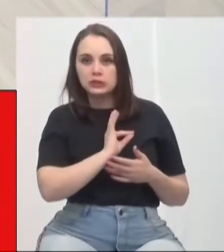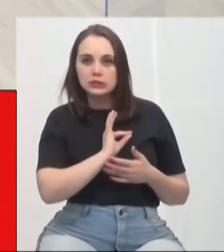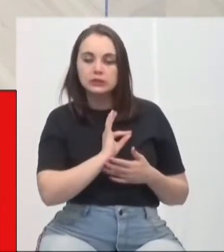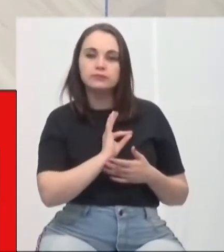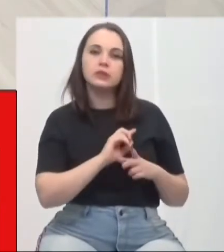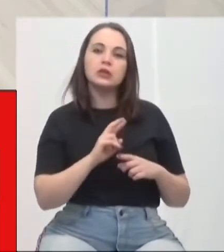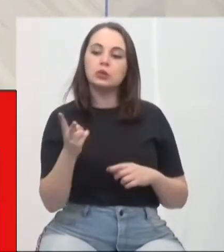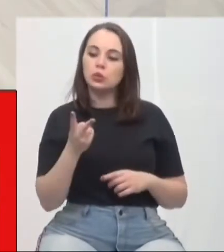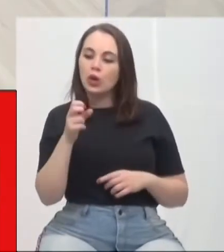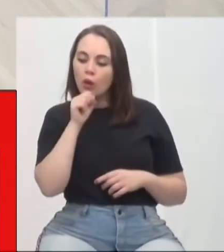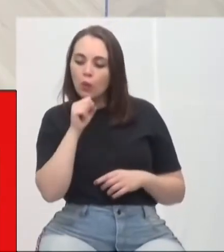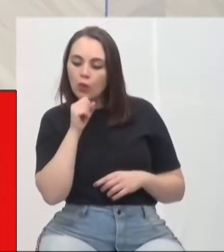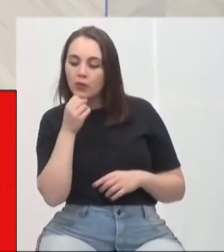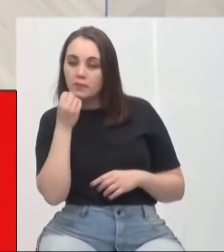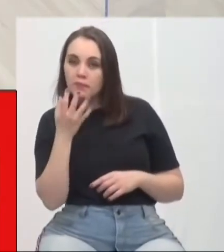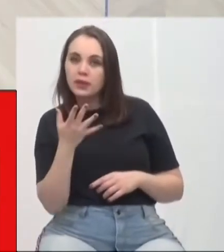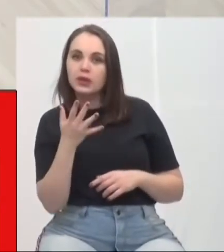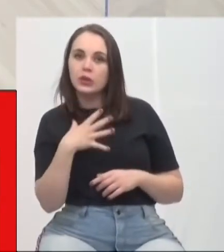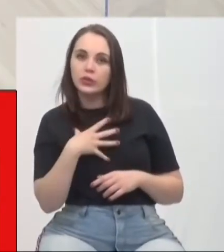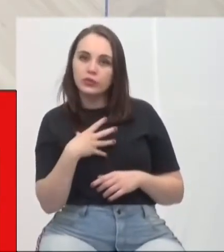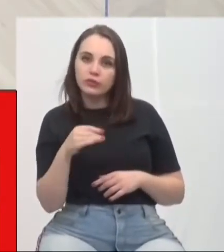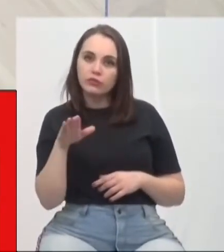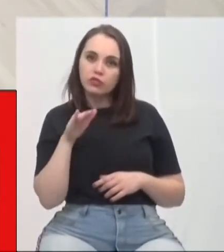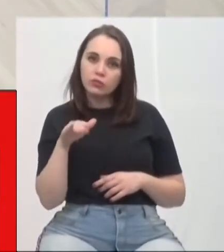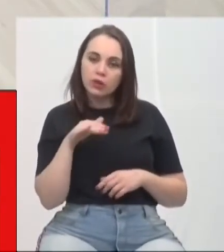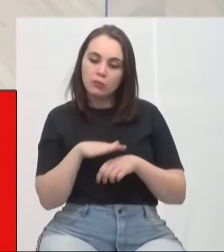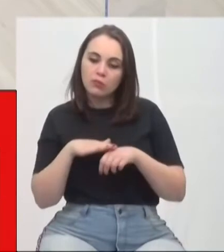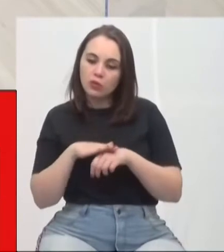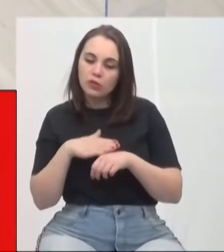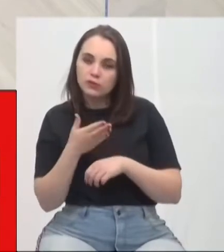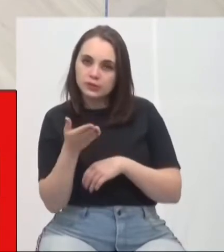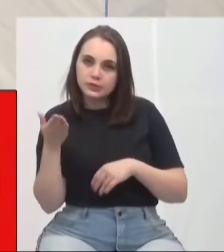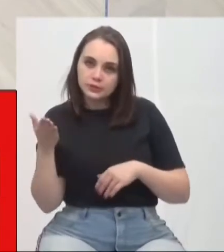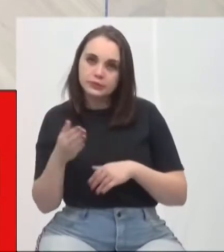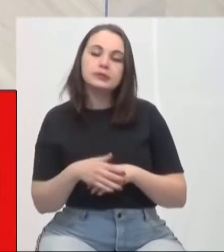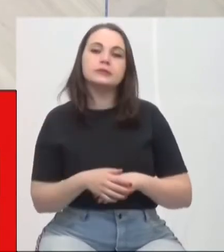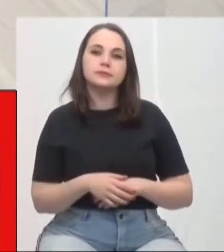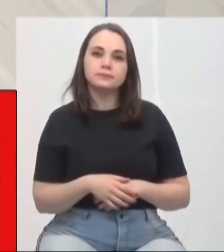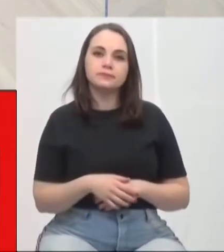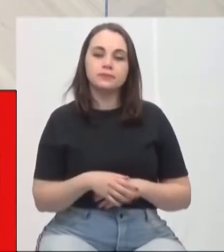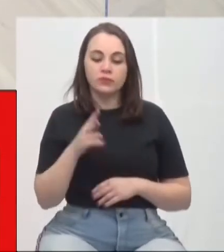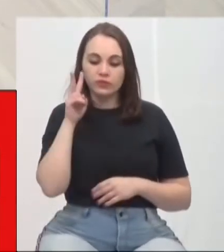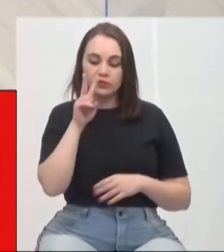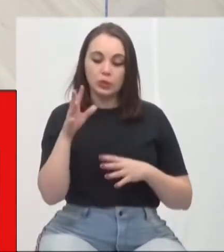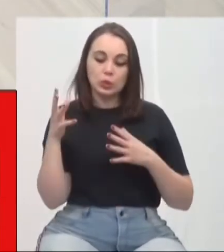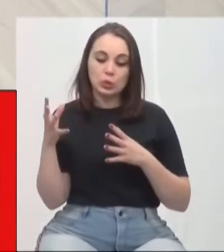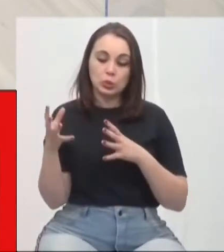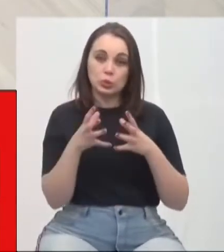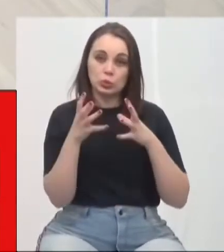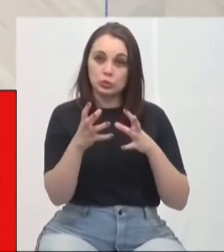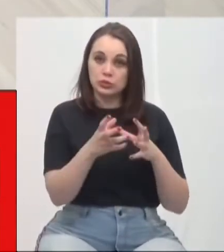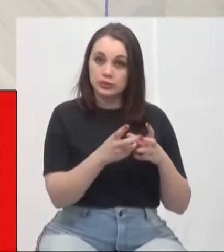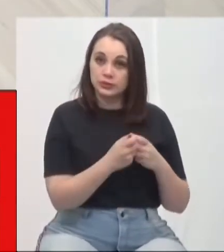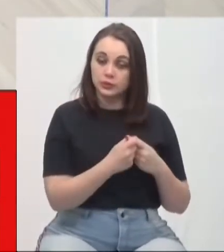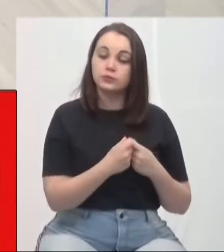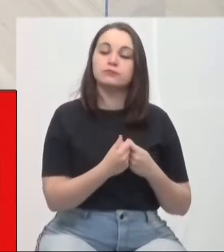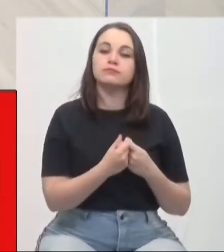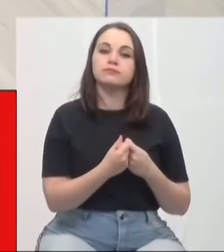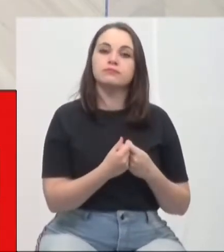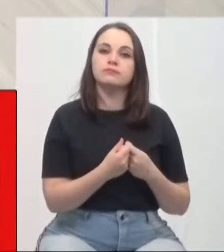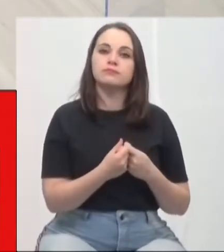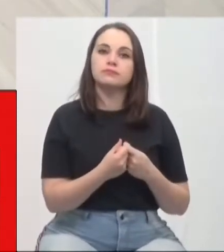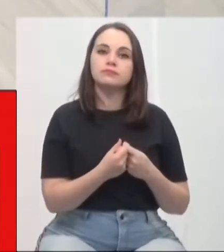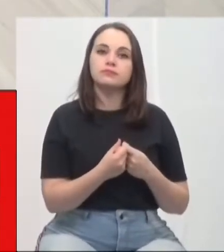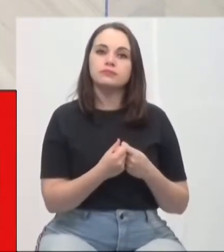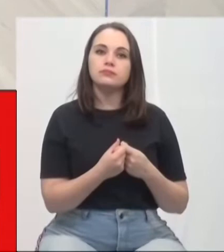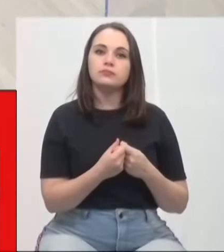os idosos ficaram bem e os filhos foram acionados e também estiveram no local. Ante ao exposto, ouvindo o plenário e atendidas as formalidades